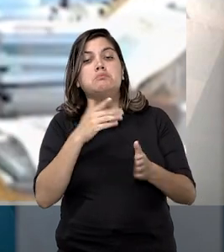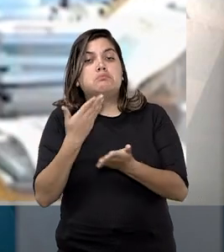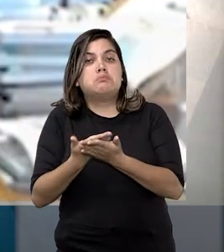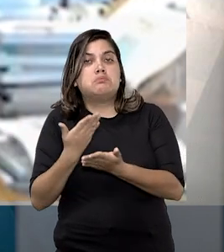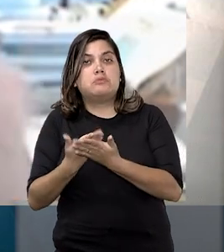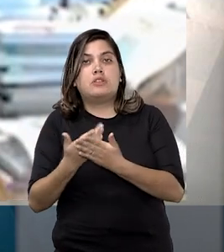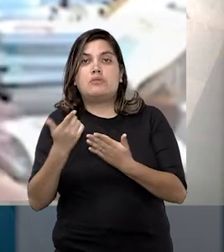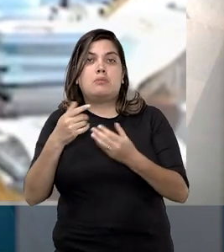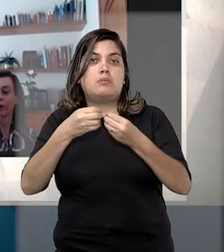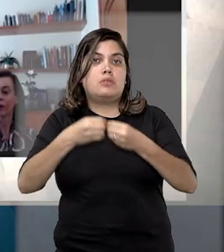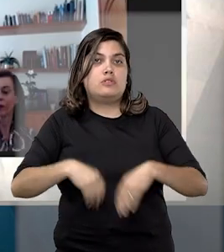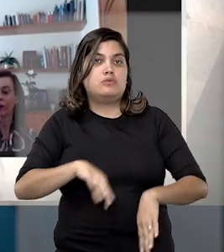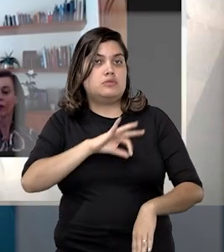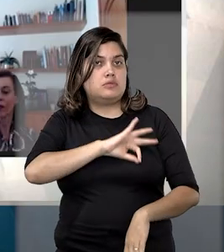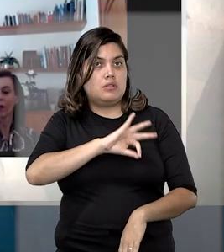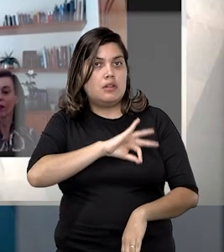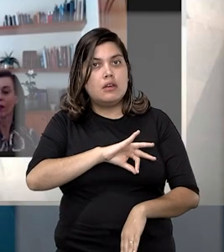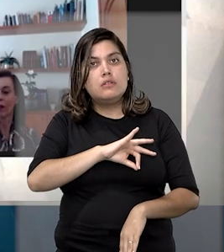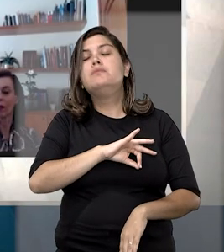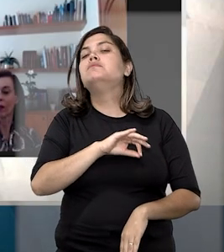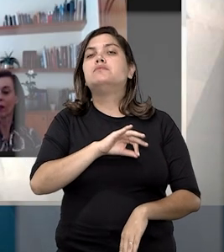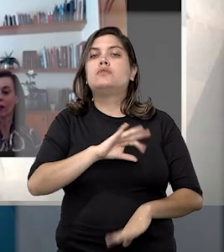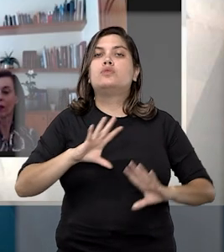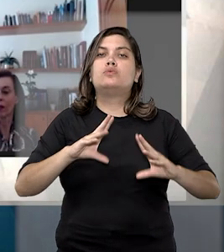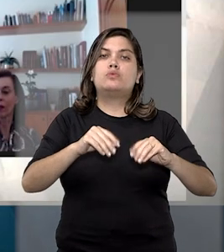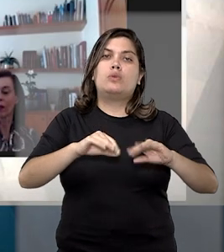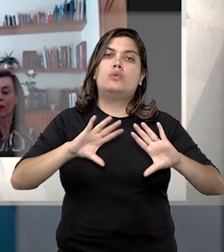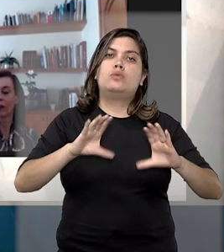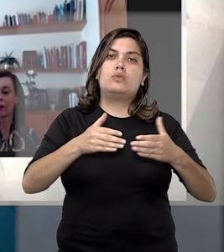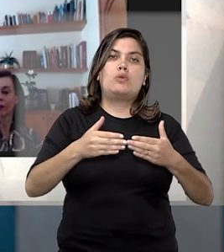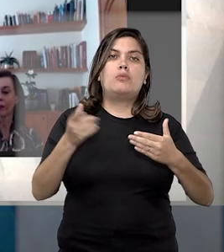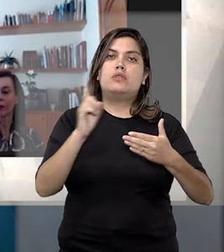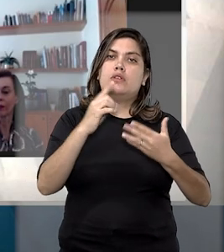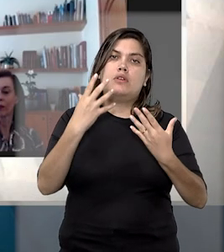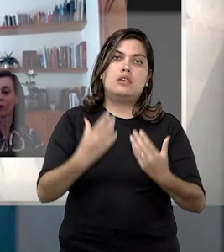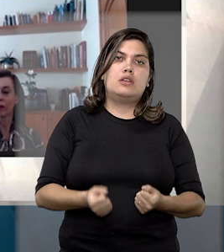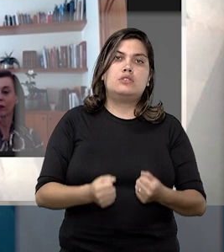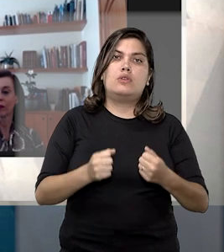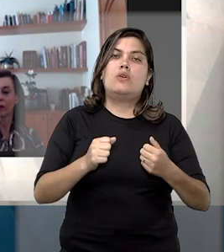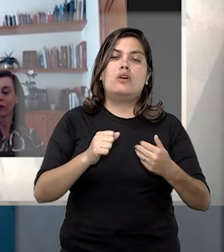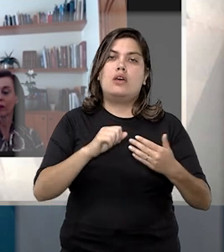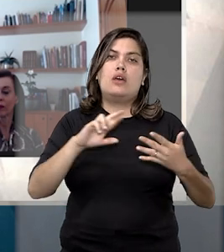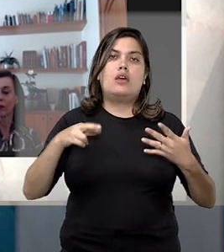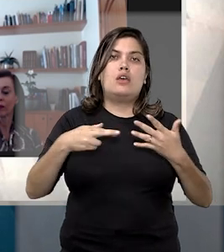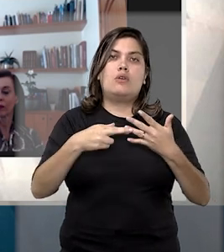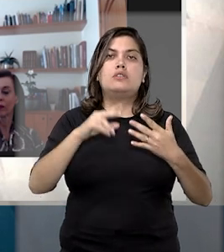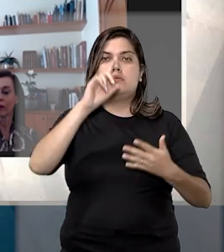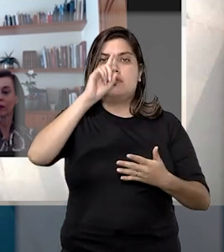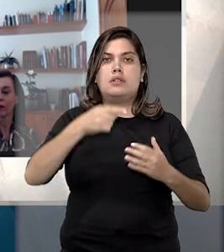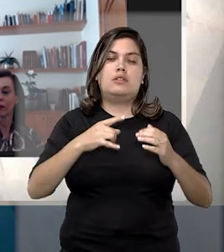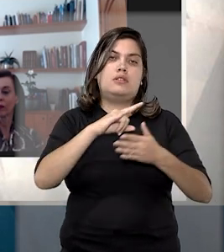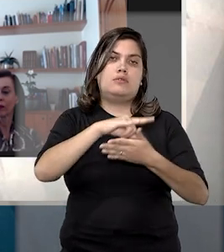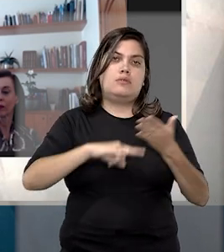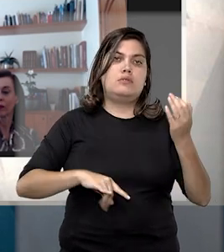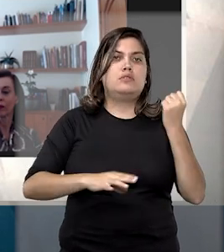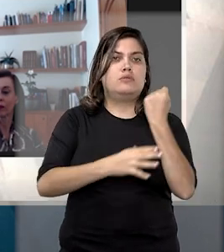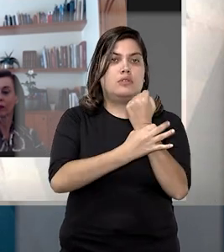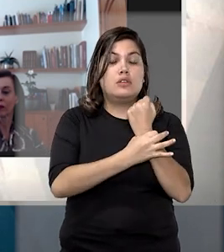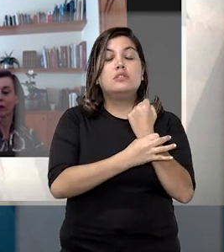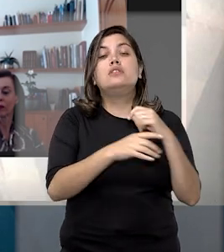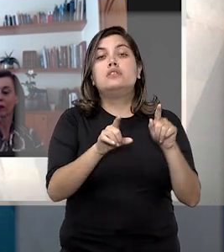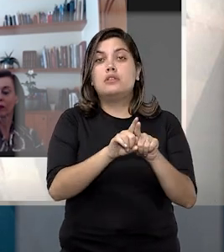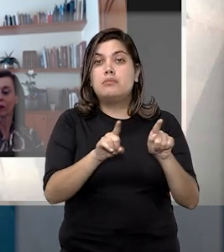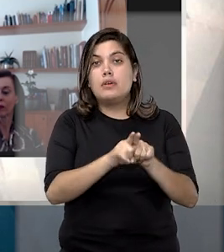sem prejuízo de seus vencimentos. Por unanimidade, a primeira turma negou o provimento ao recurso ordinário em mandado de segurança e